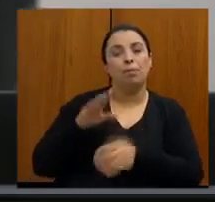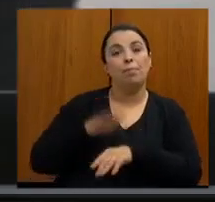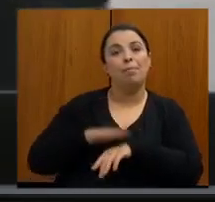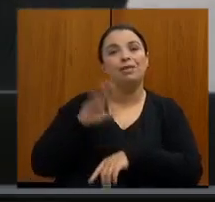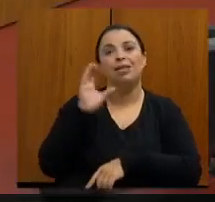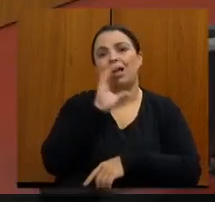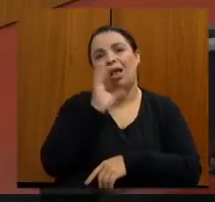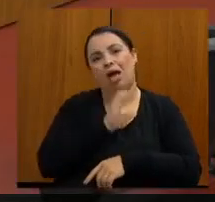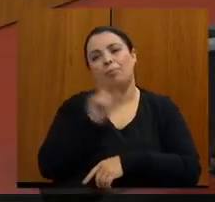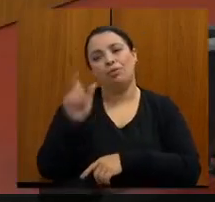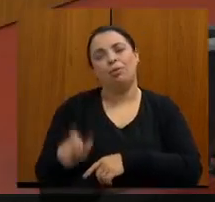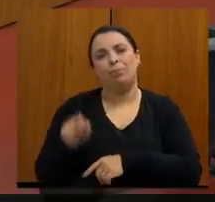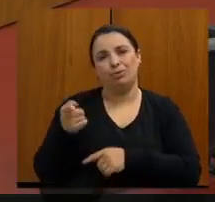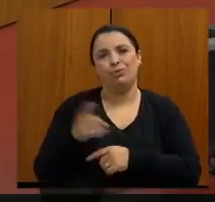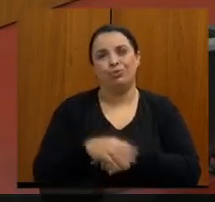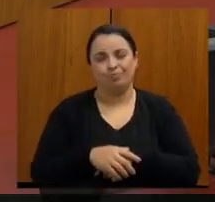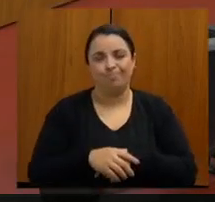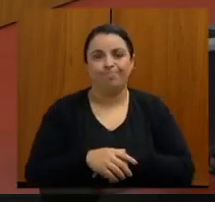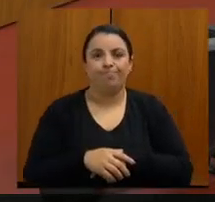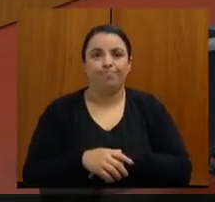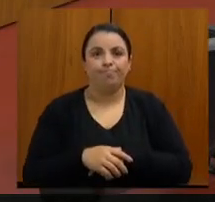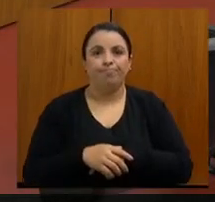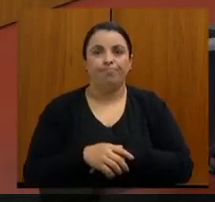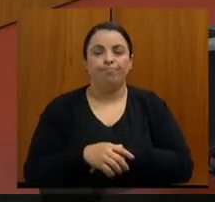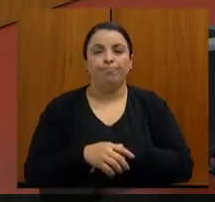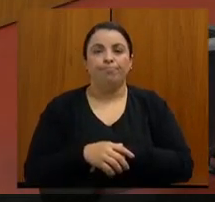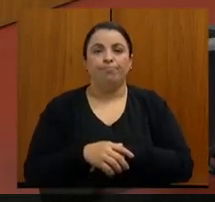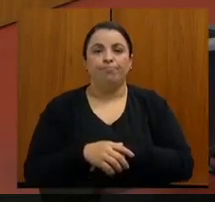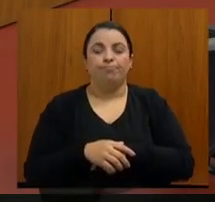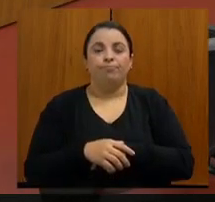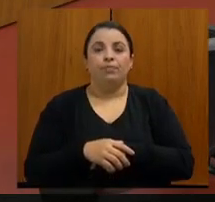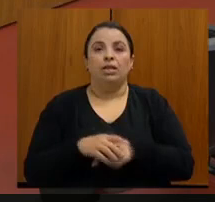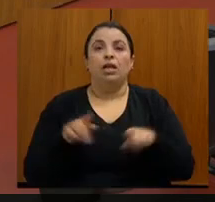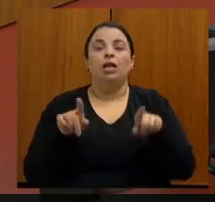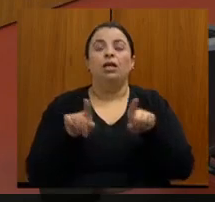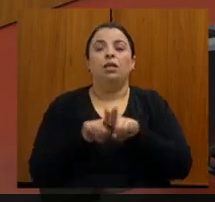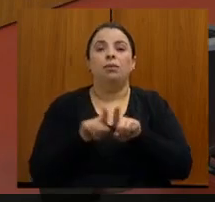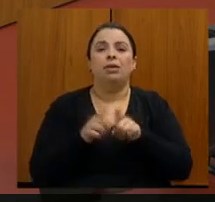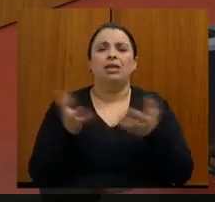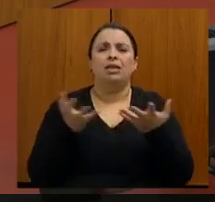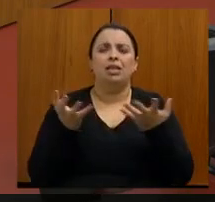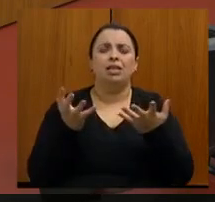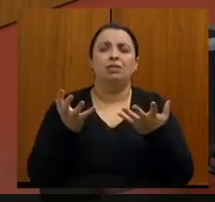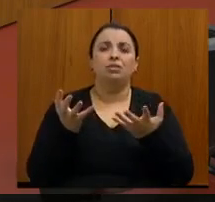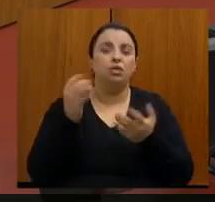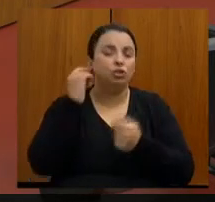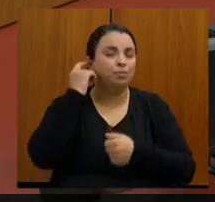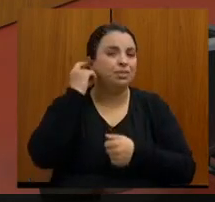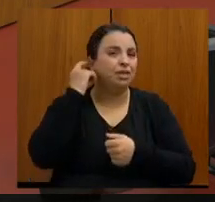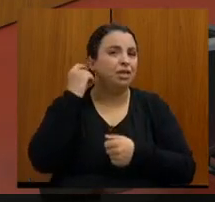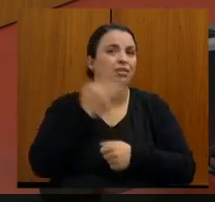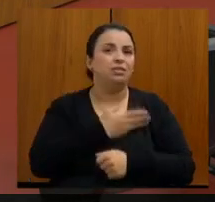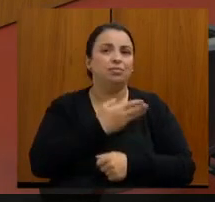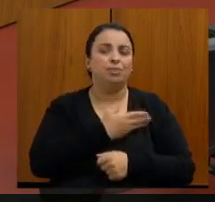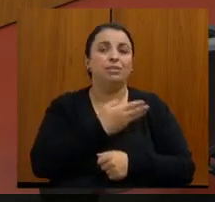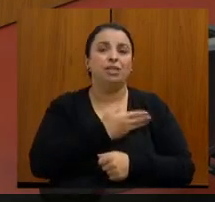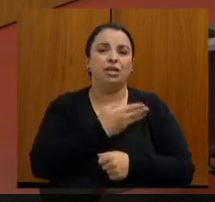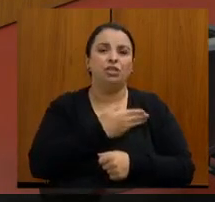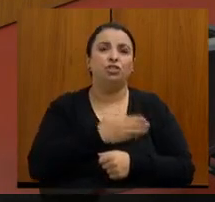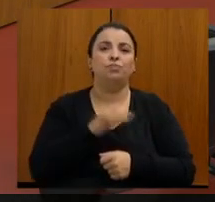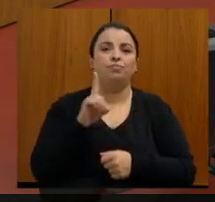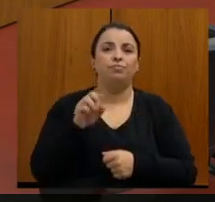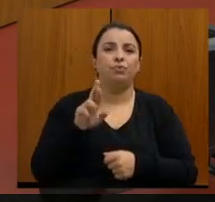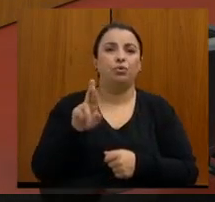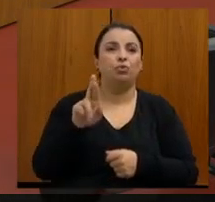Agora, gostaria também de chamar aqui para poder fazer o uso da palavra o nosso amigo doutor Gabriel, que é um